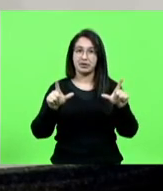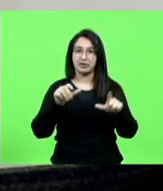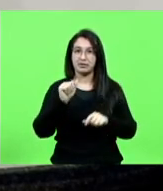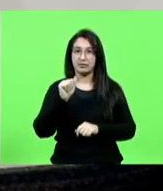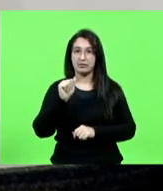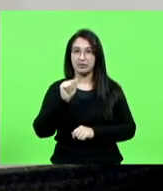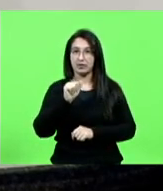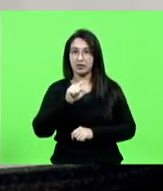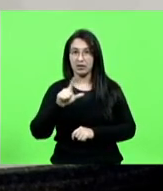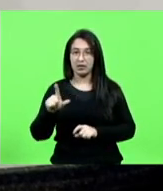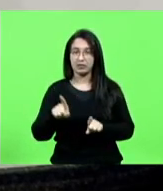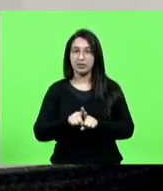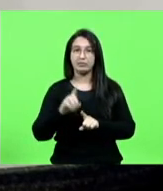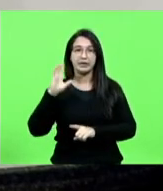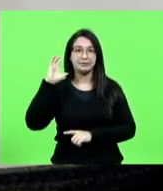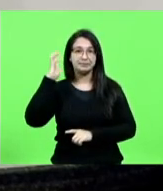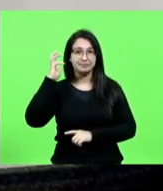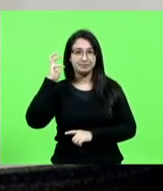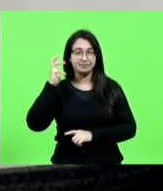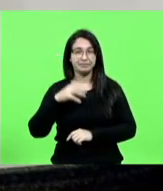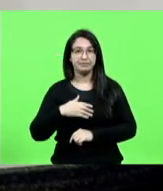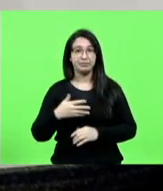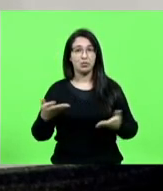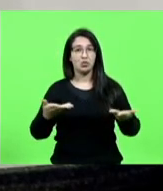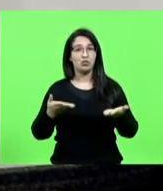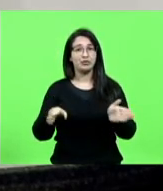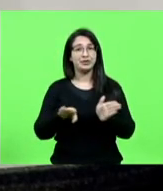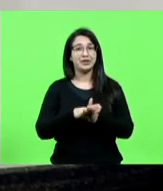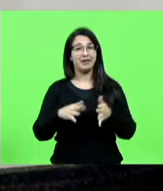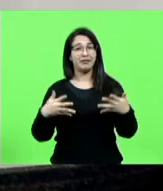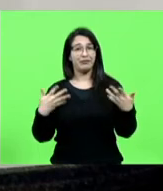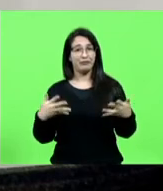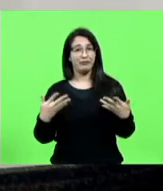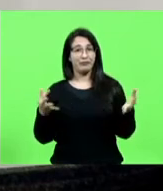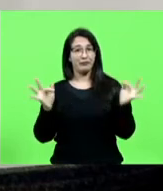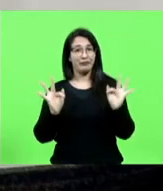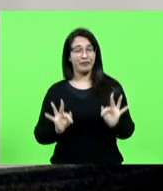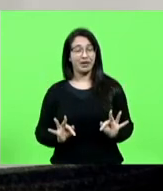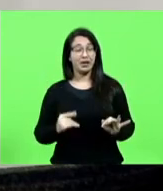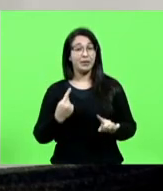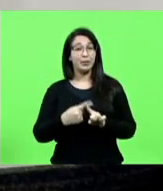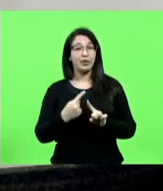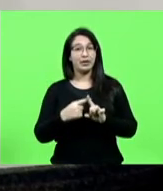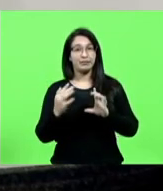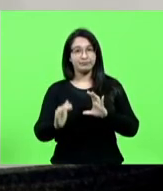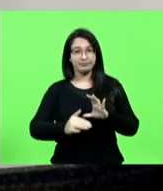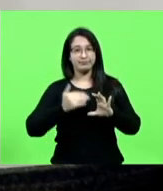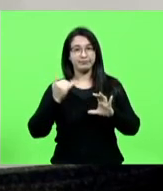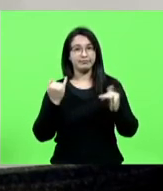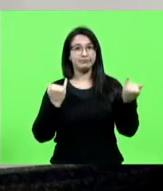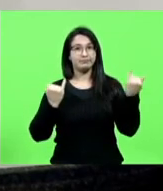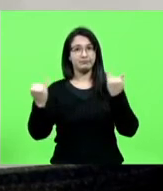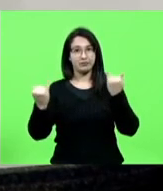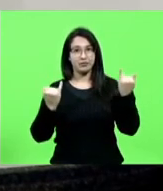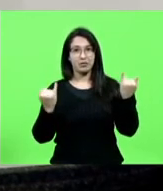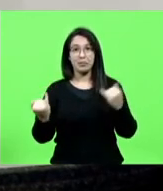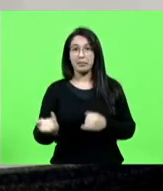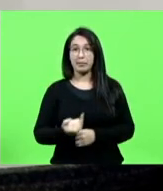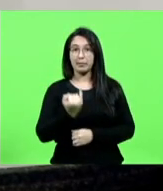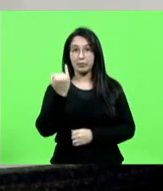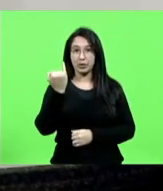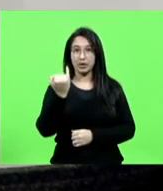eu até vim bem alegrinha hoje tá que acabo de receber informação muito importante aos